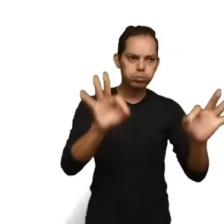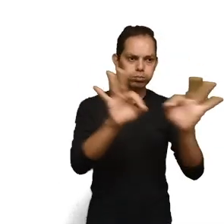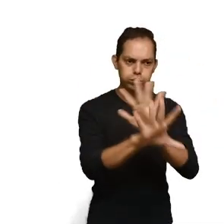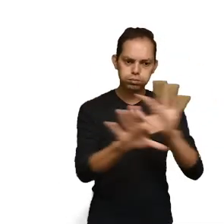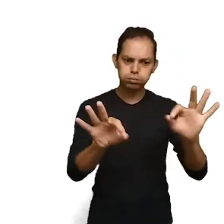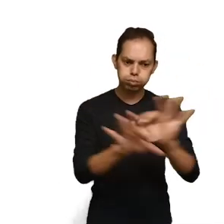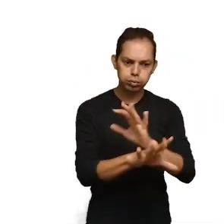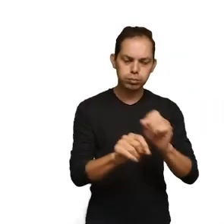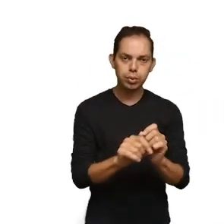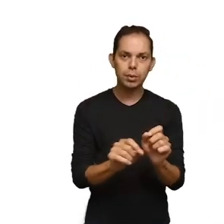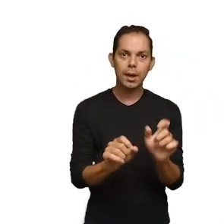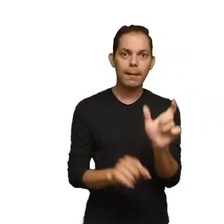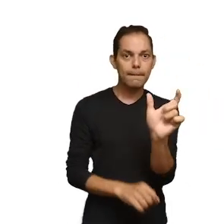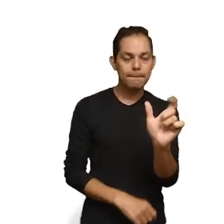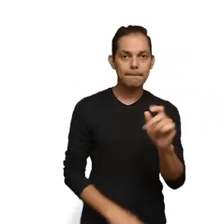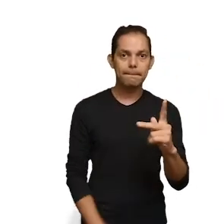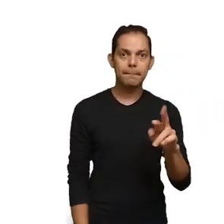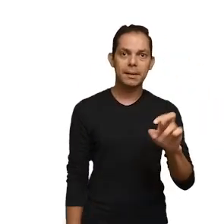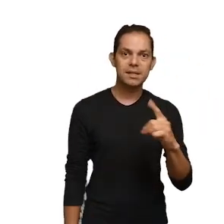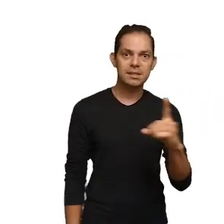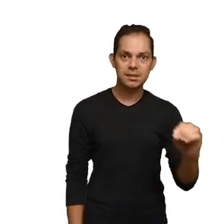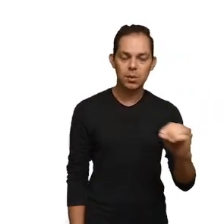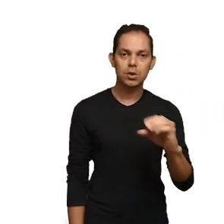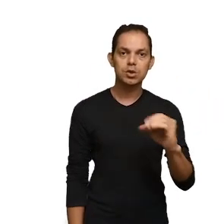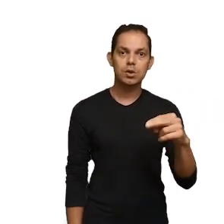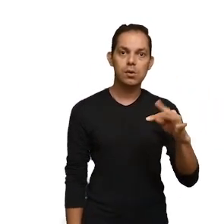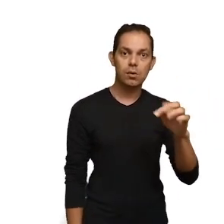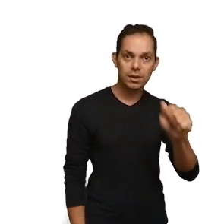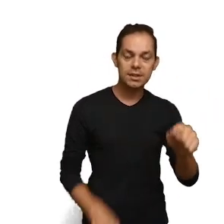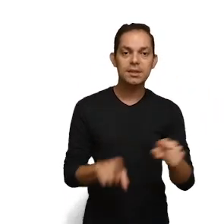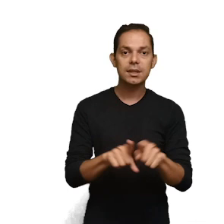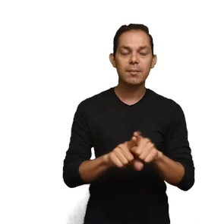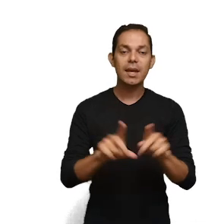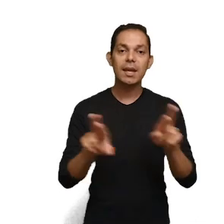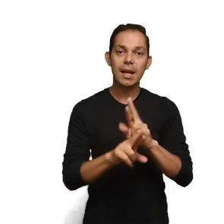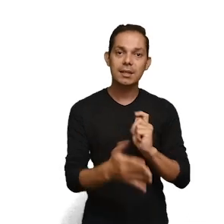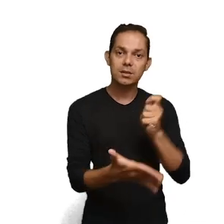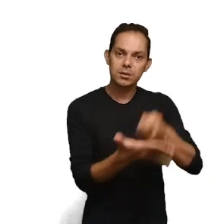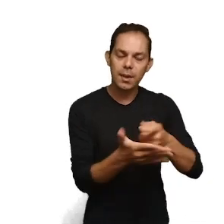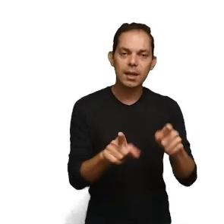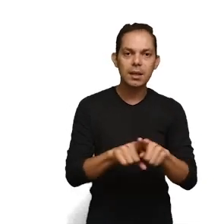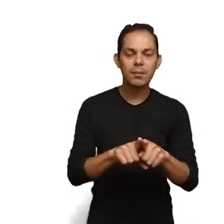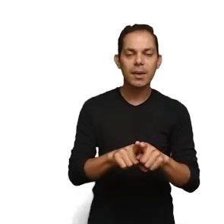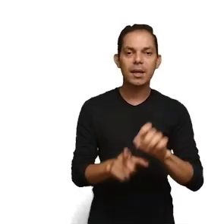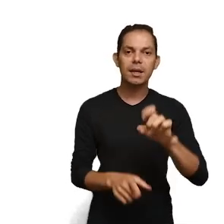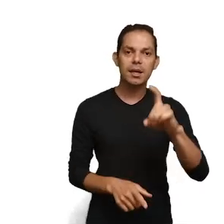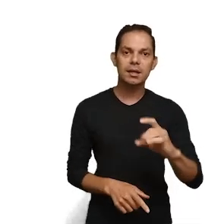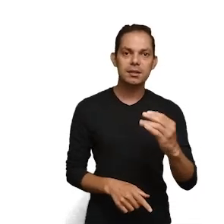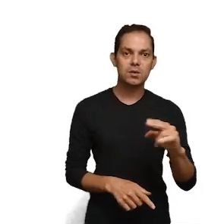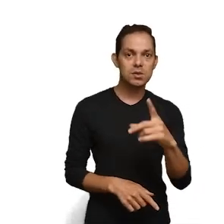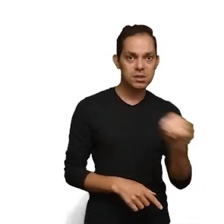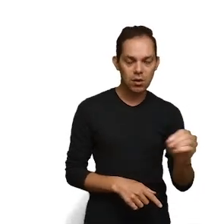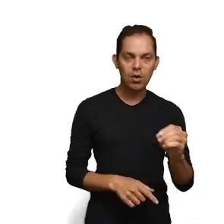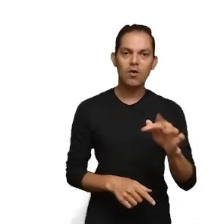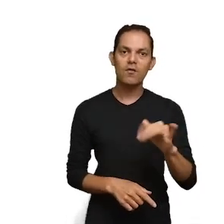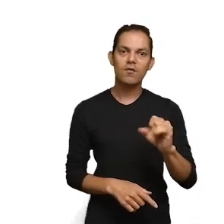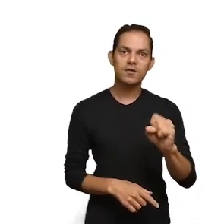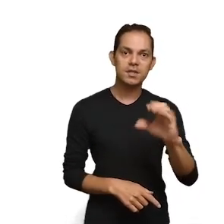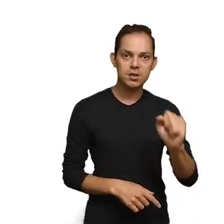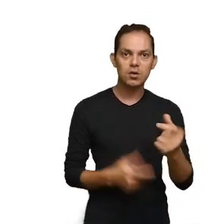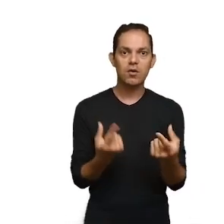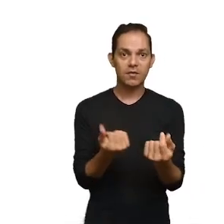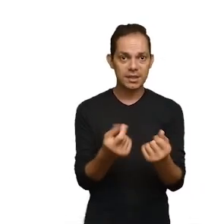dos formulários da aba prestação de contas, relação de pagamentos, execução físico-financeira